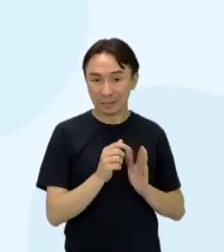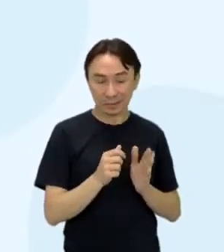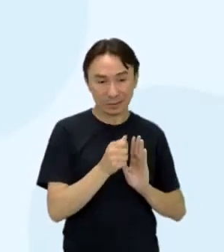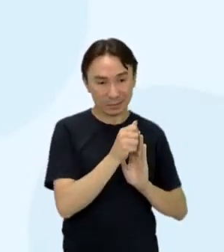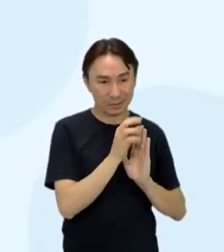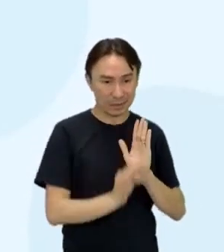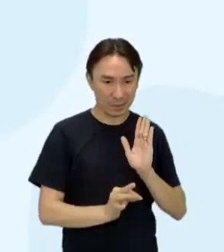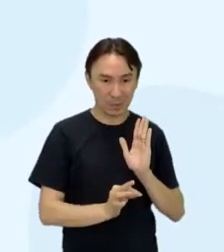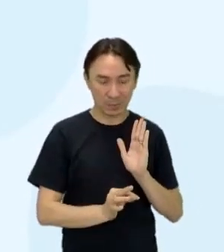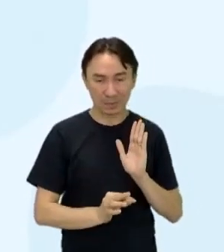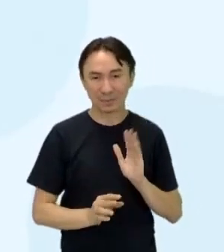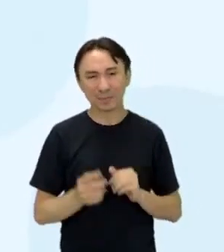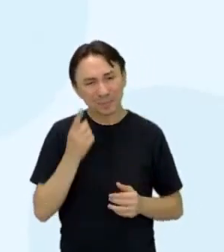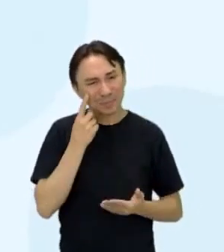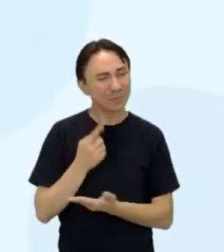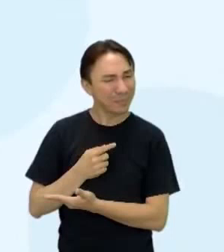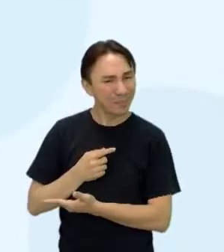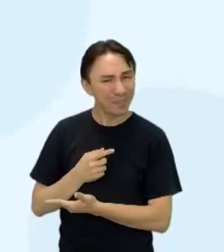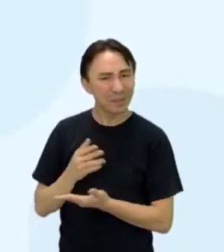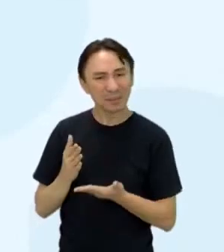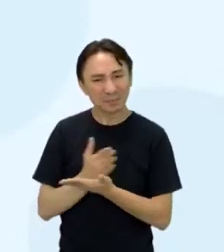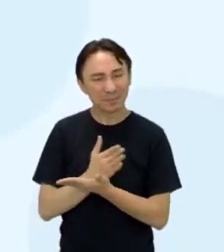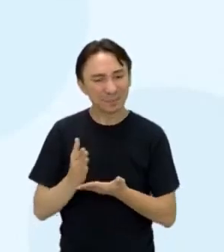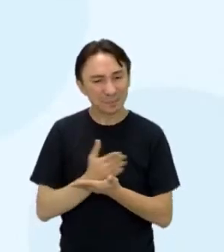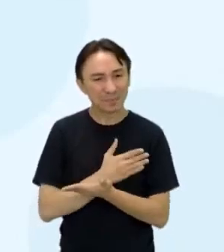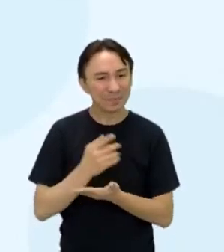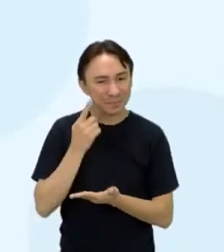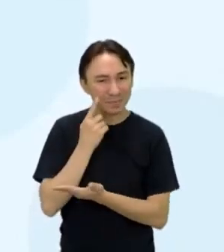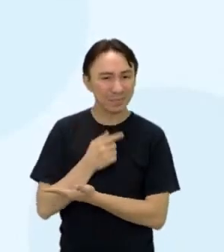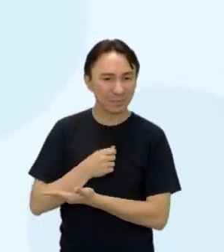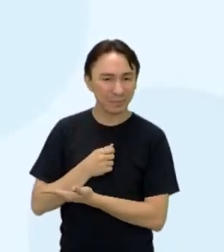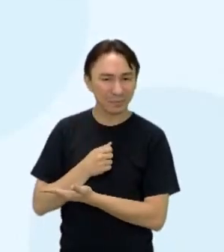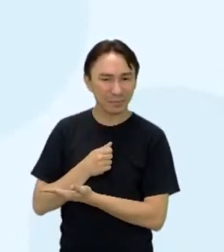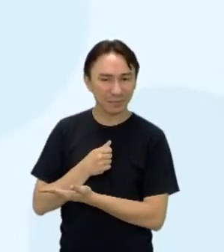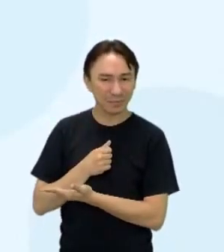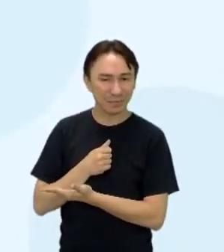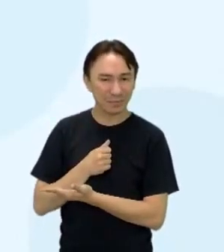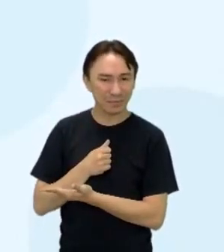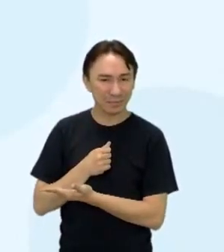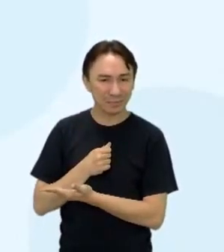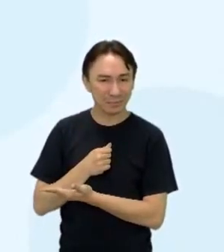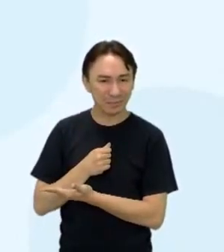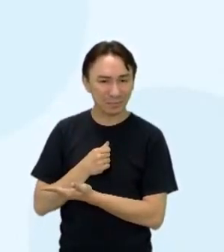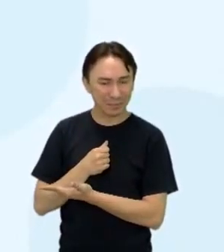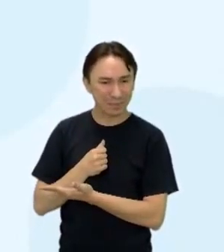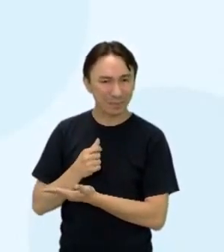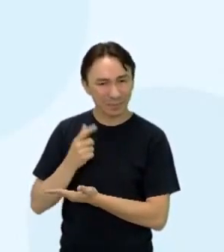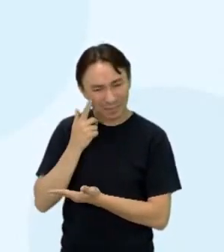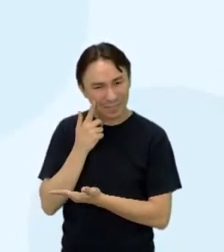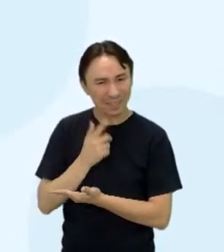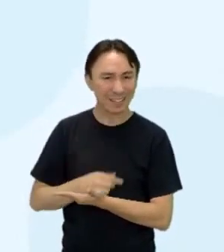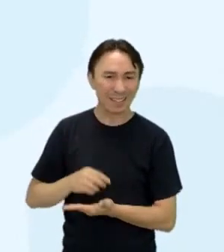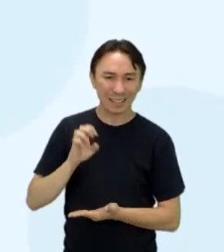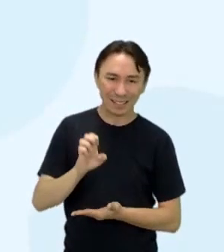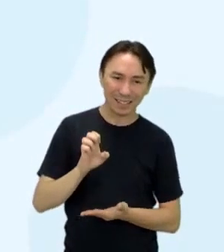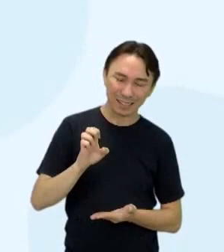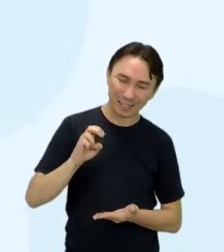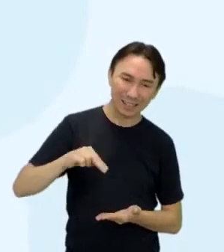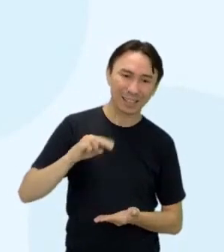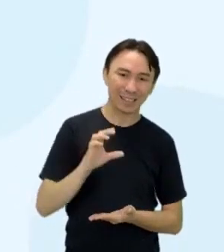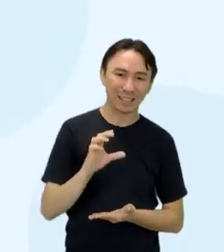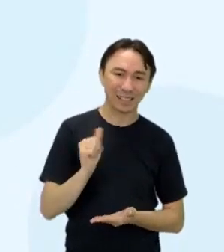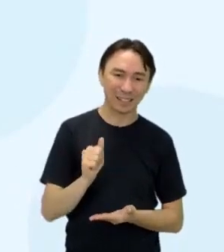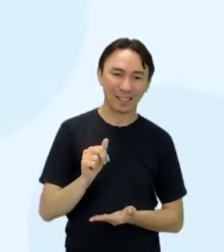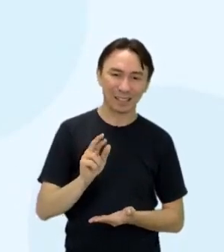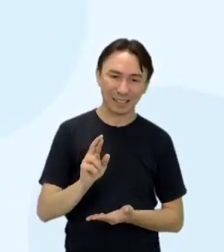forma que hoje a gente já até estranha, né? E aí tem esse trecho aí que foi bem destacado, dos encatarroados. Os encatarroados